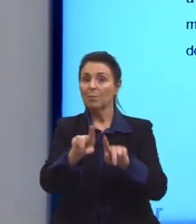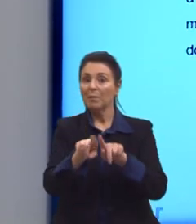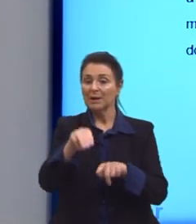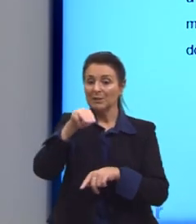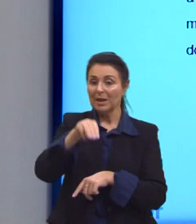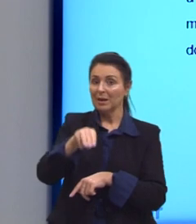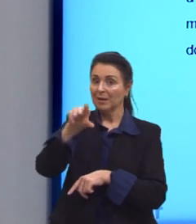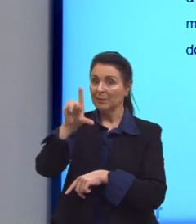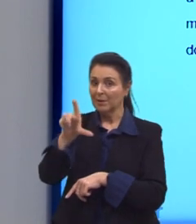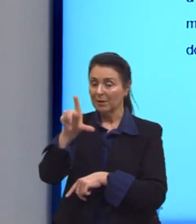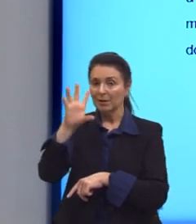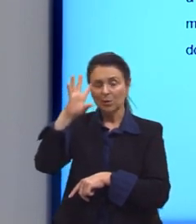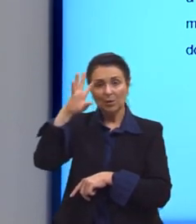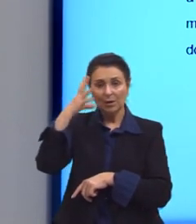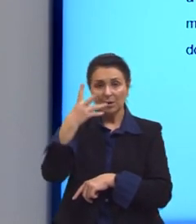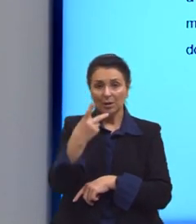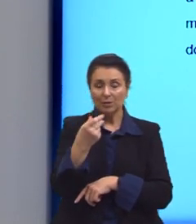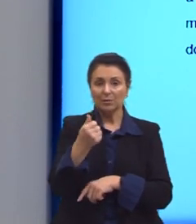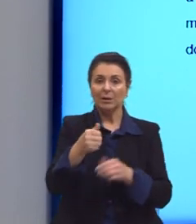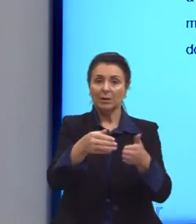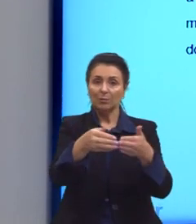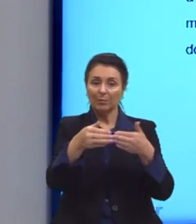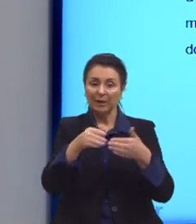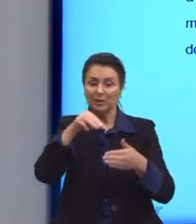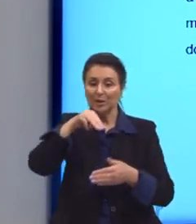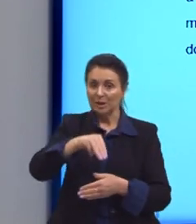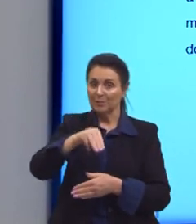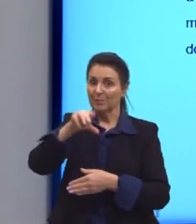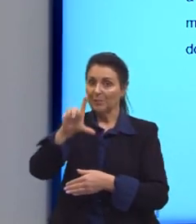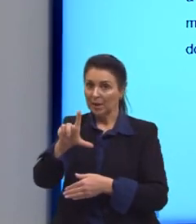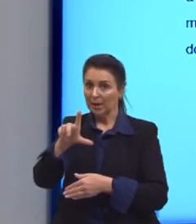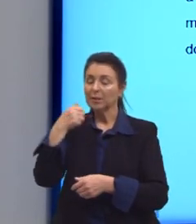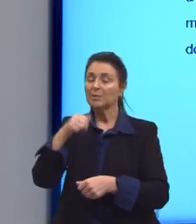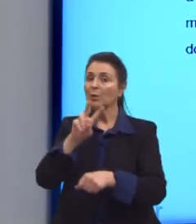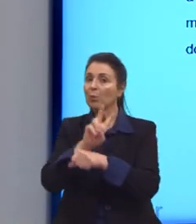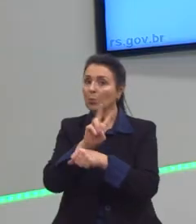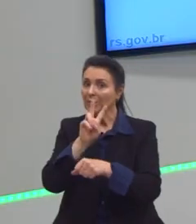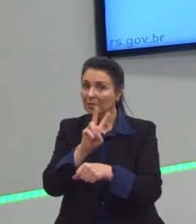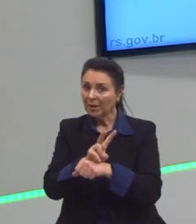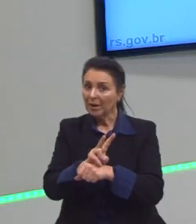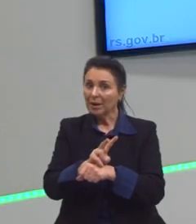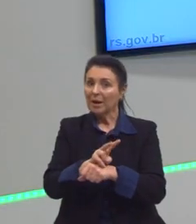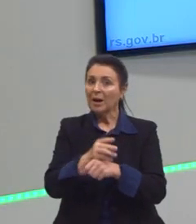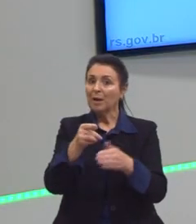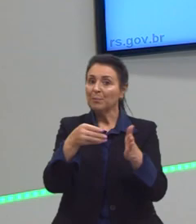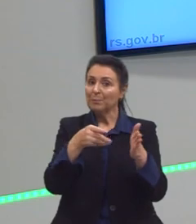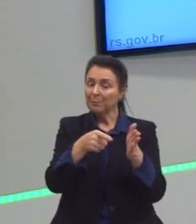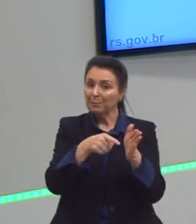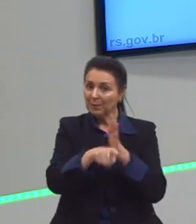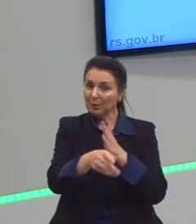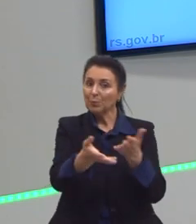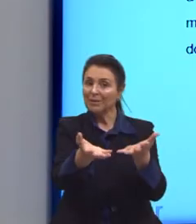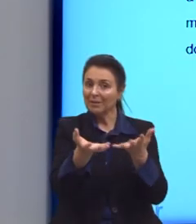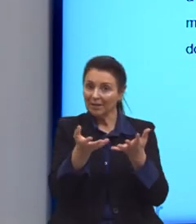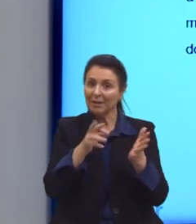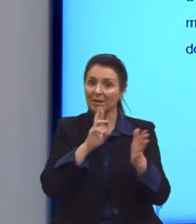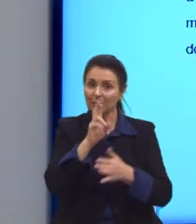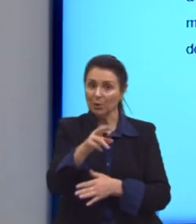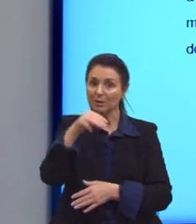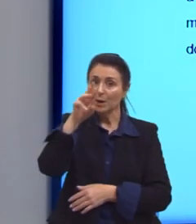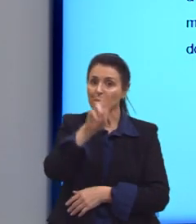e o resultado pede-se em ml, então tem que ter esse cuidado e também